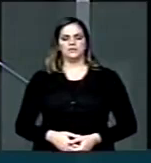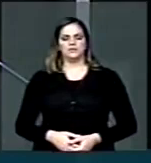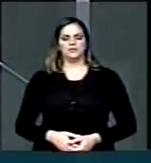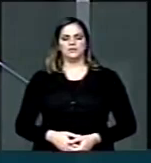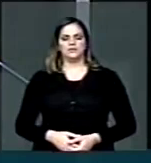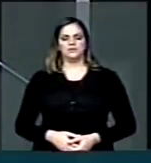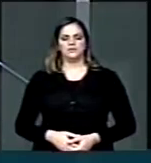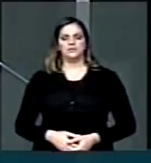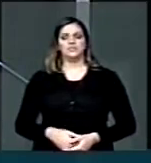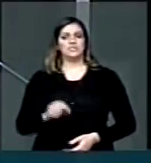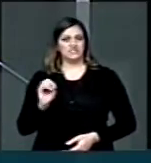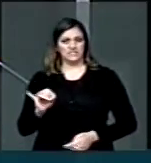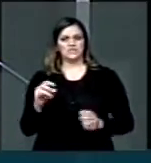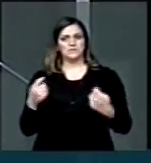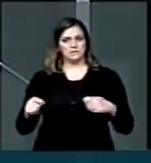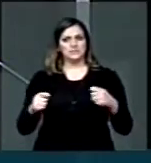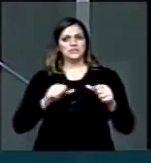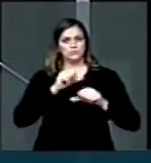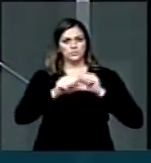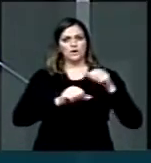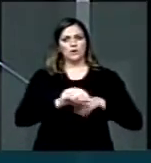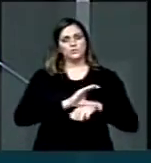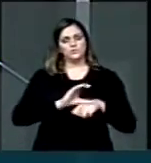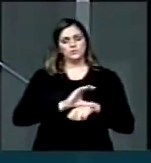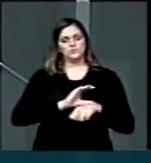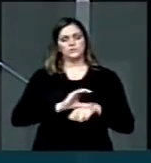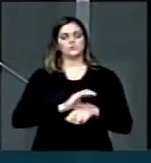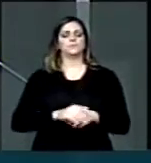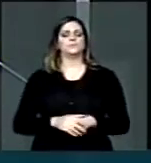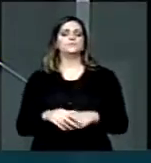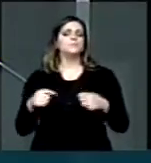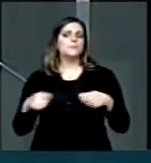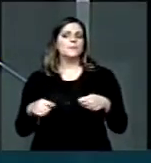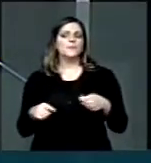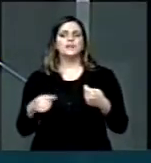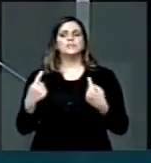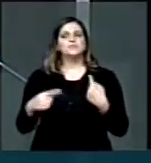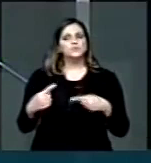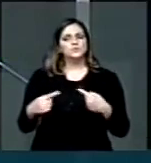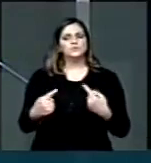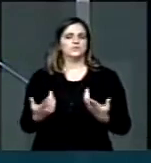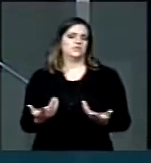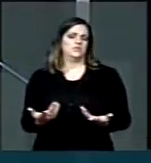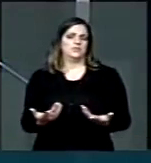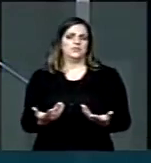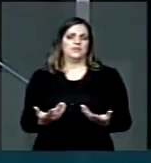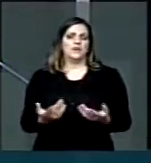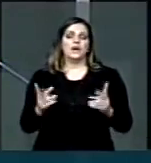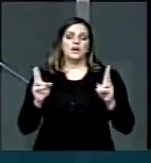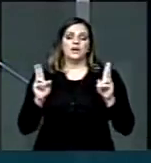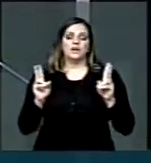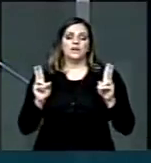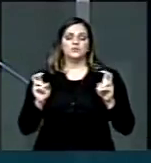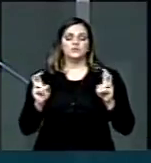pelo menos, discutida, senhor presidente Inocencio de Oliveira, a questão.